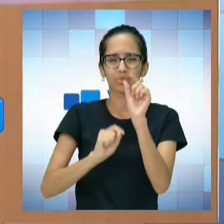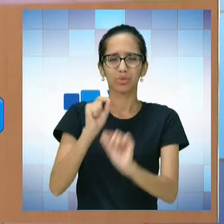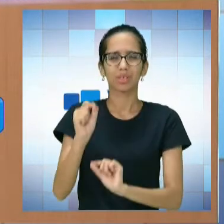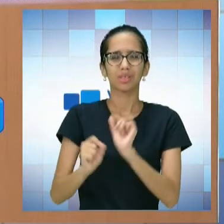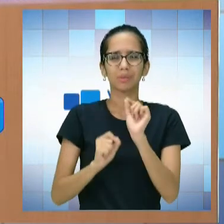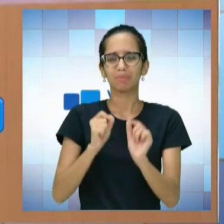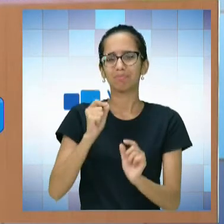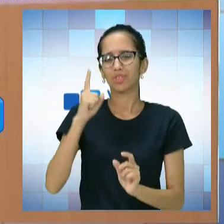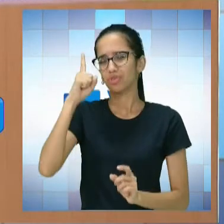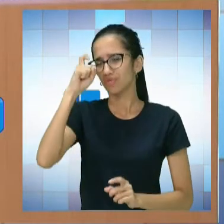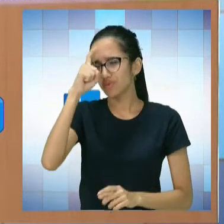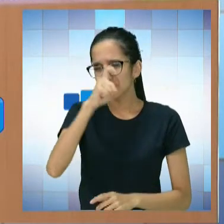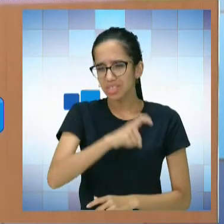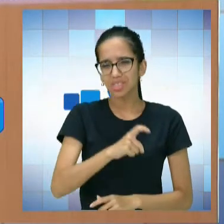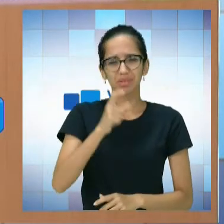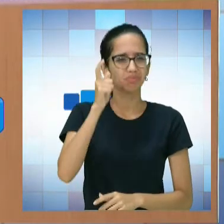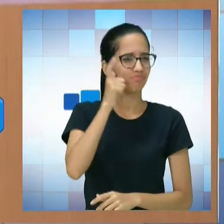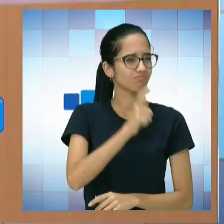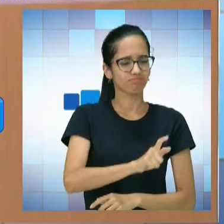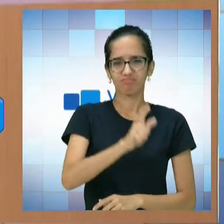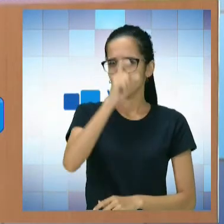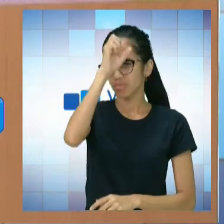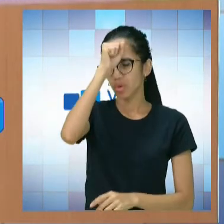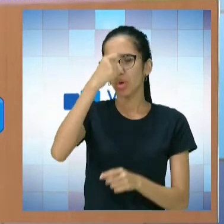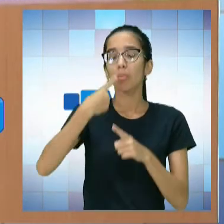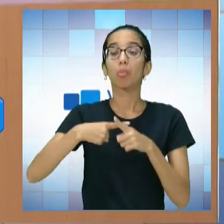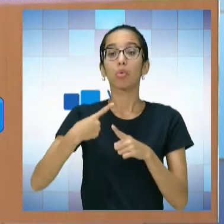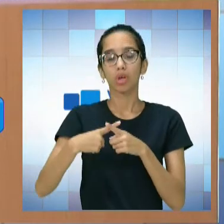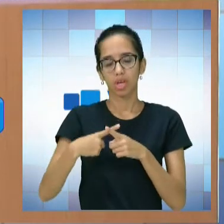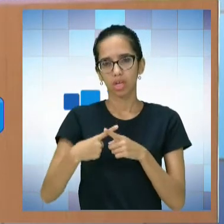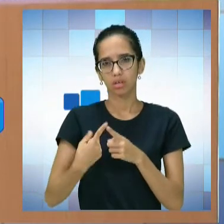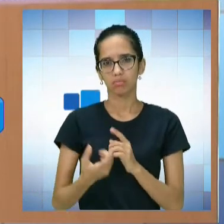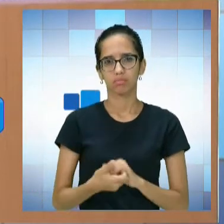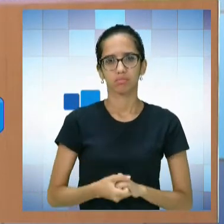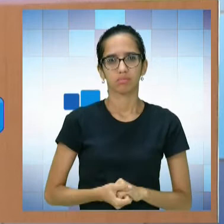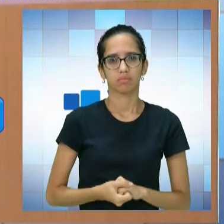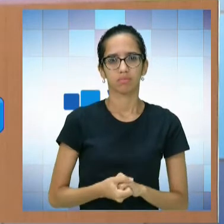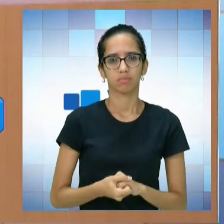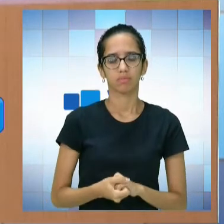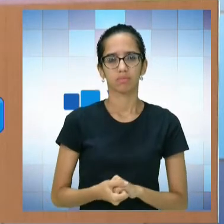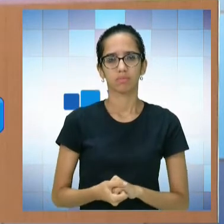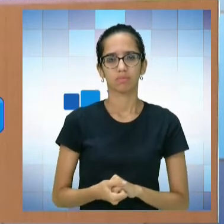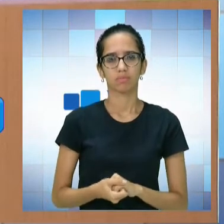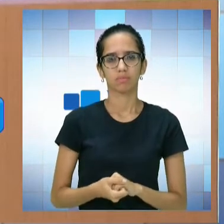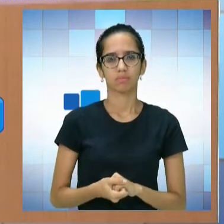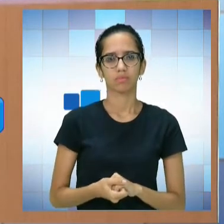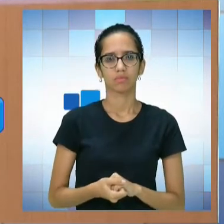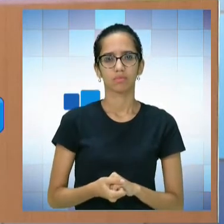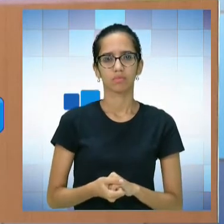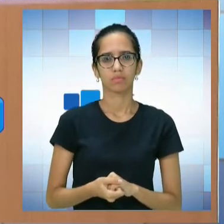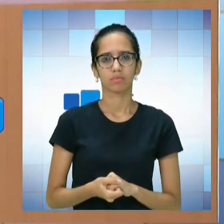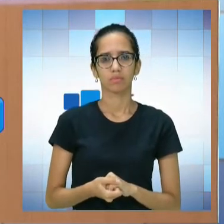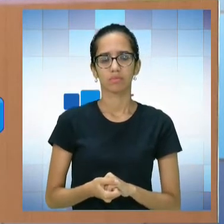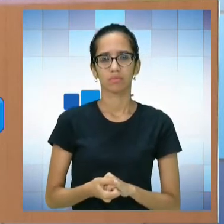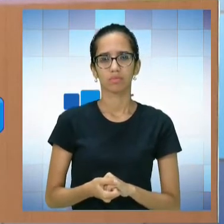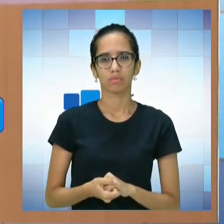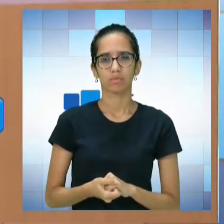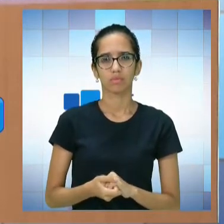mais dificuldade de aprender e o porquê? Professor, assim, todos os conteúdos de matemática,